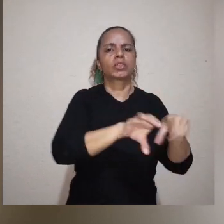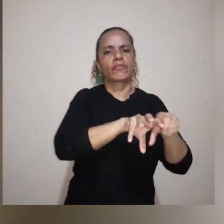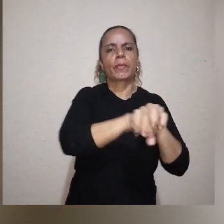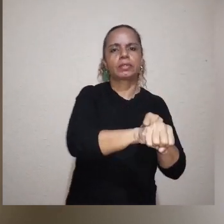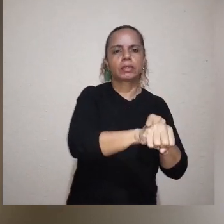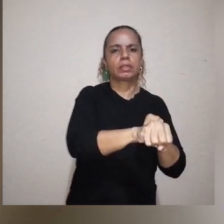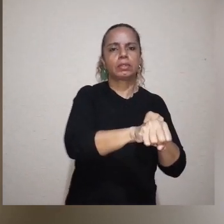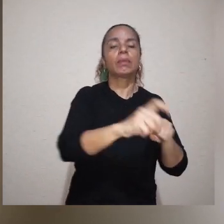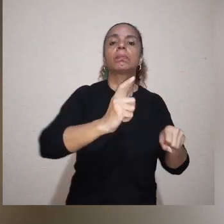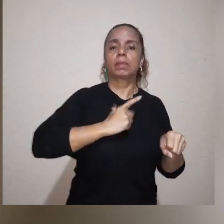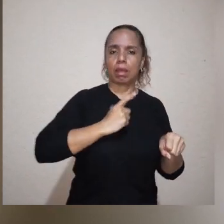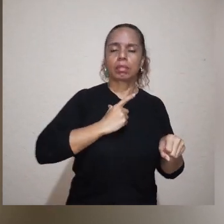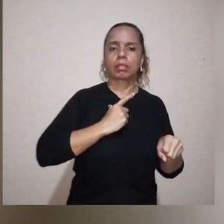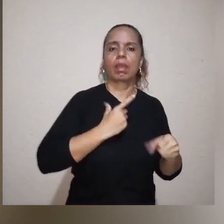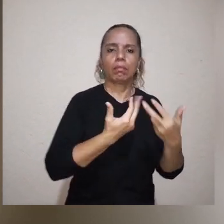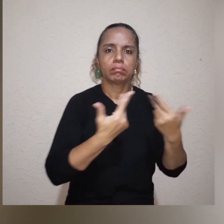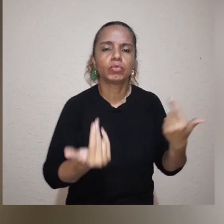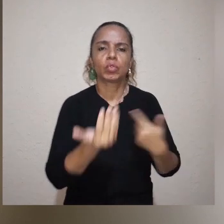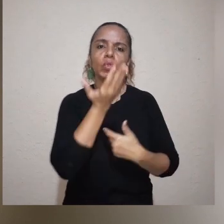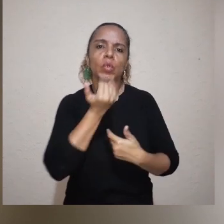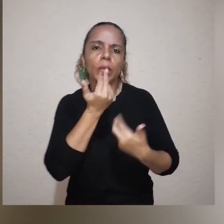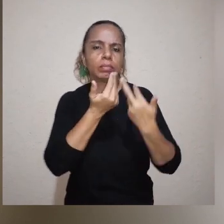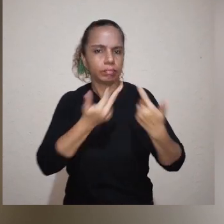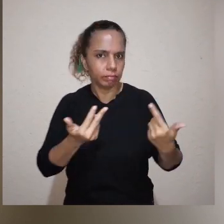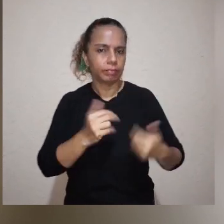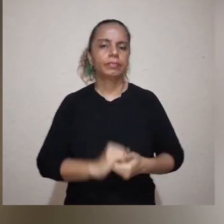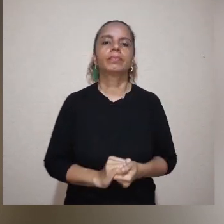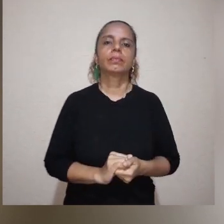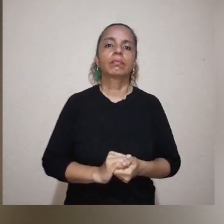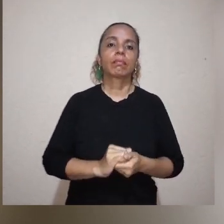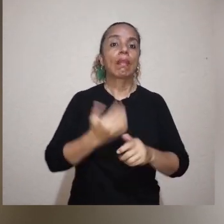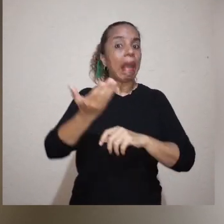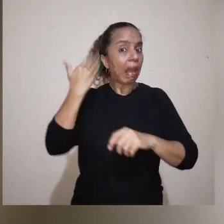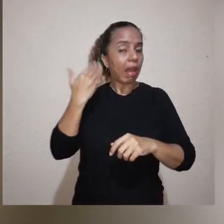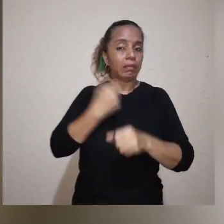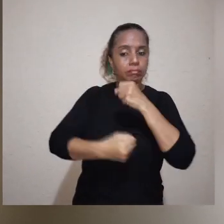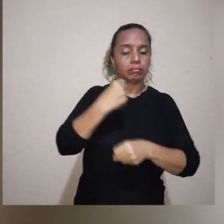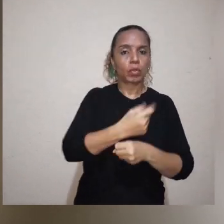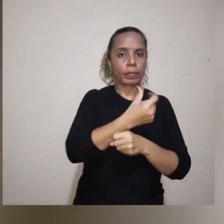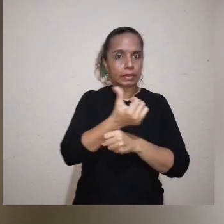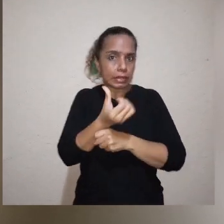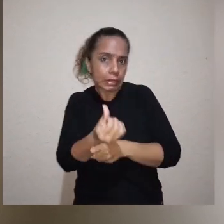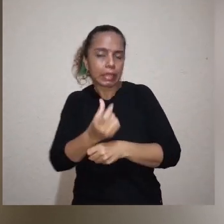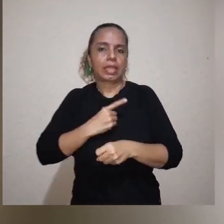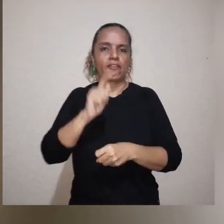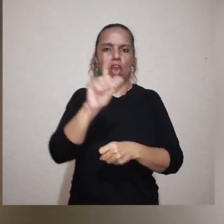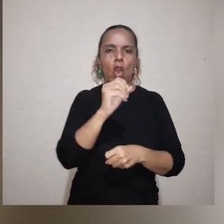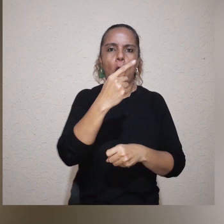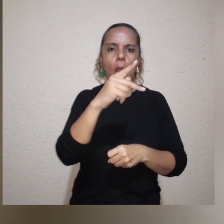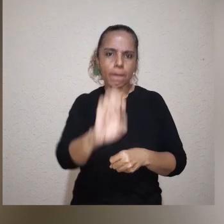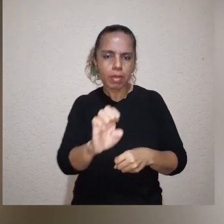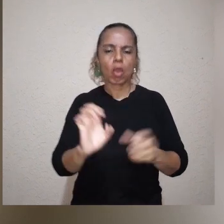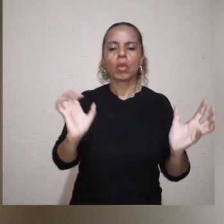toda a sua formação, para ter garantido o seu sustento. Logo após o golpe de Estado de 2016,